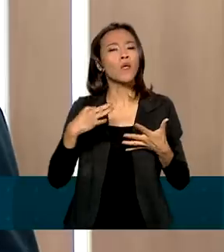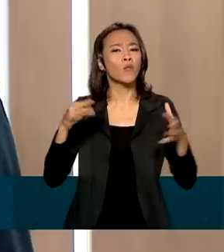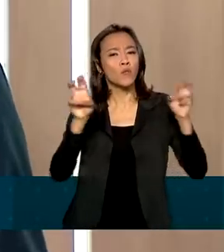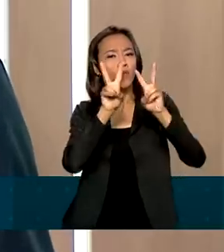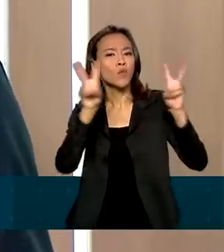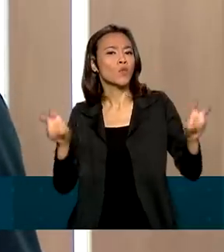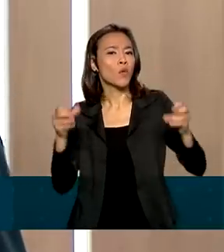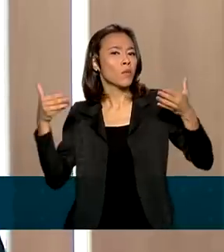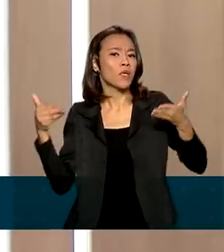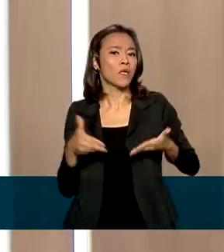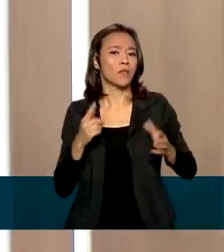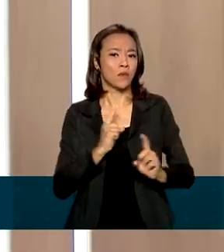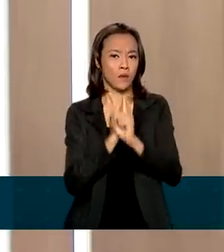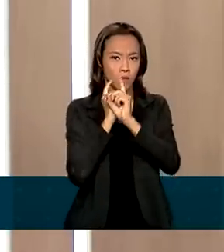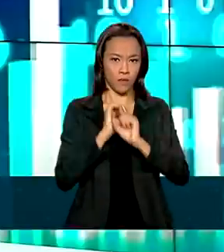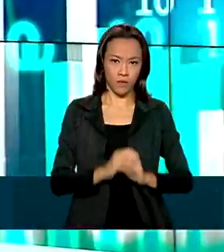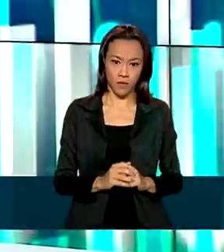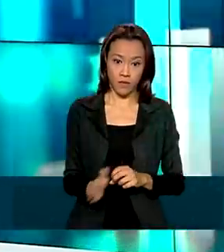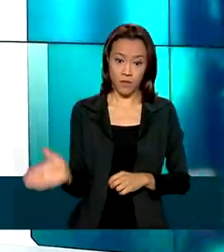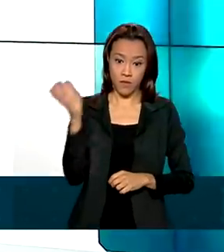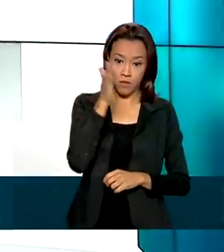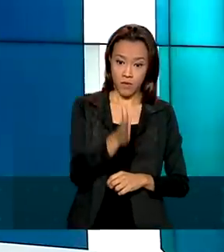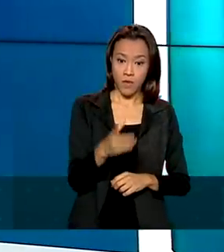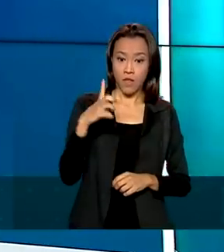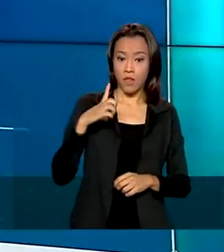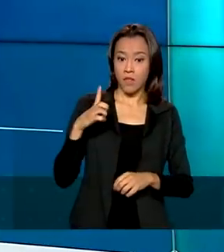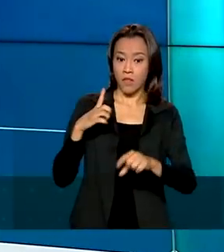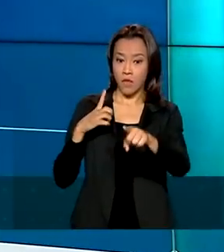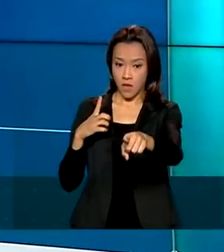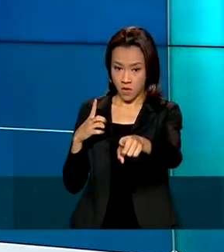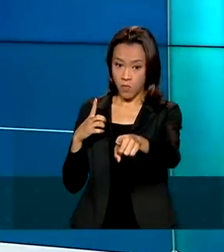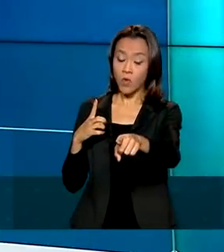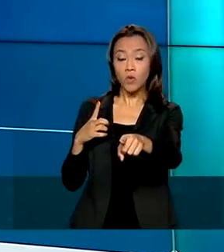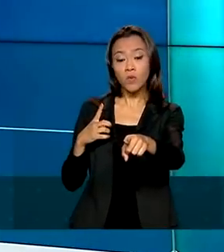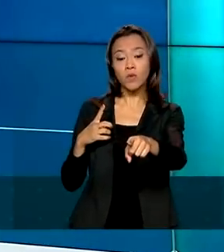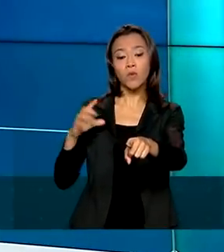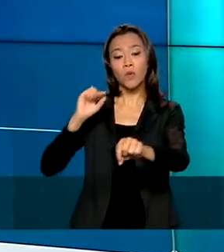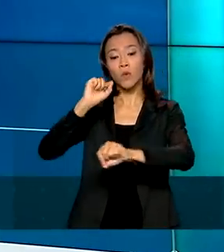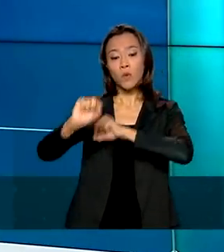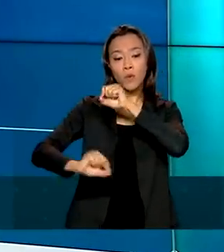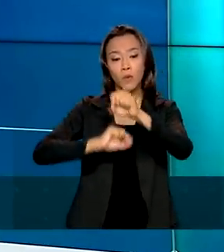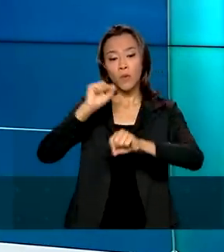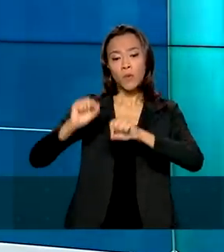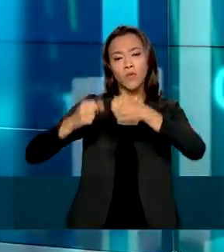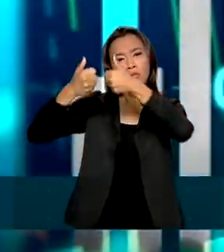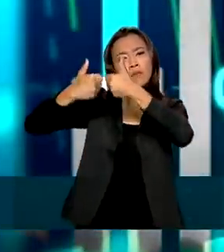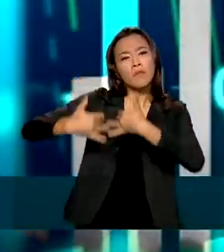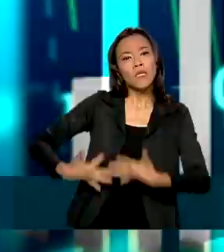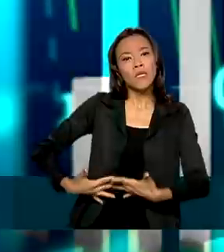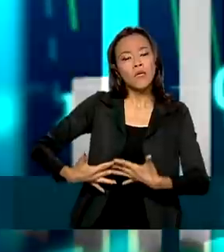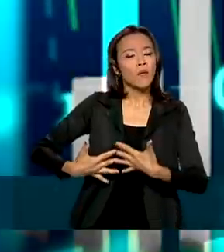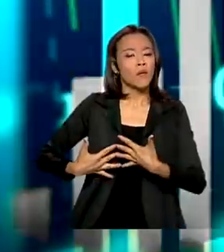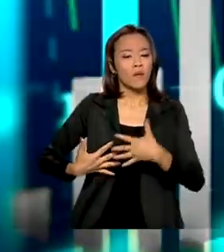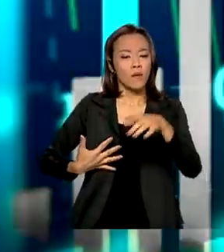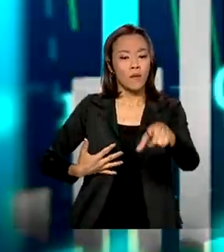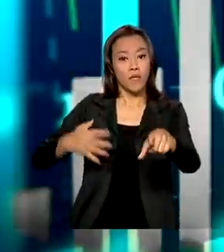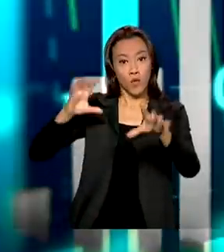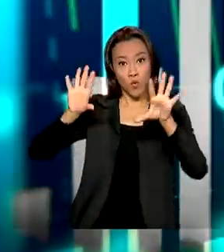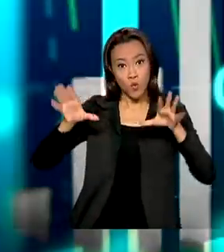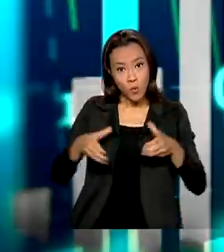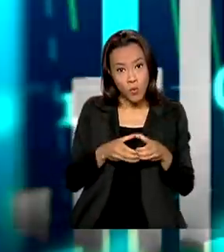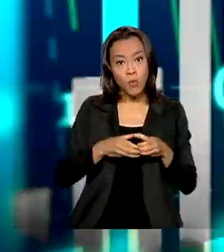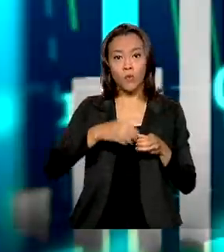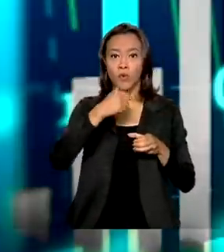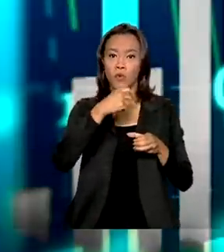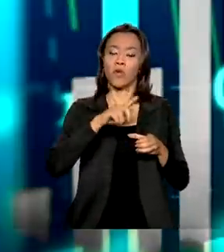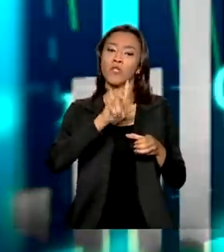esse fórum. Então, nós temos aqui a arte feita pela nossa equipe de produção e o que ela fala? Ela mostra que esse G20, que é a